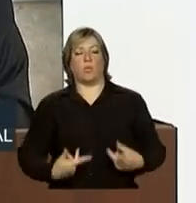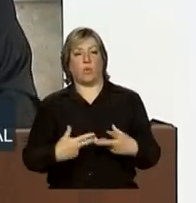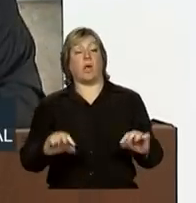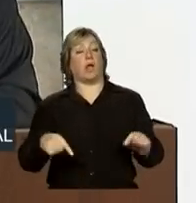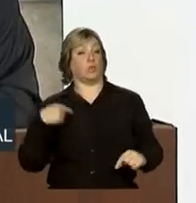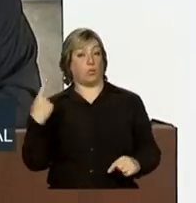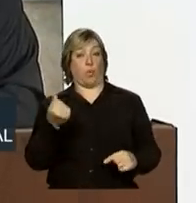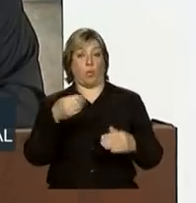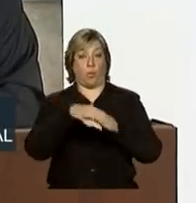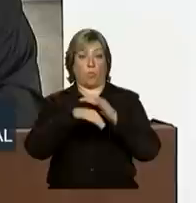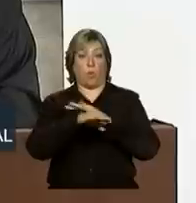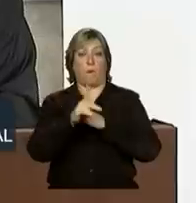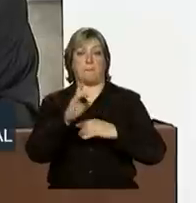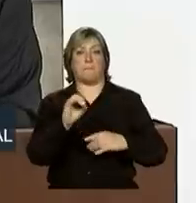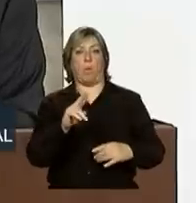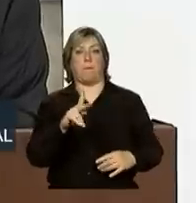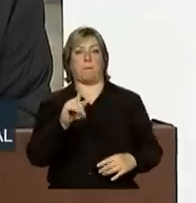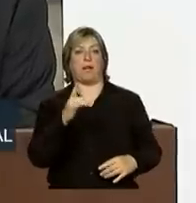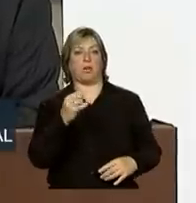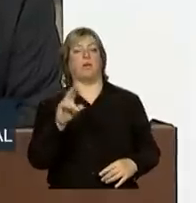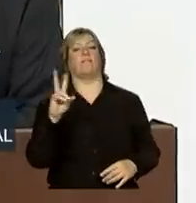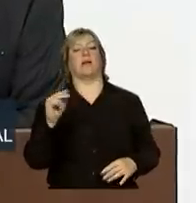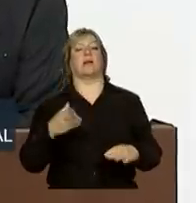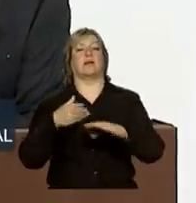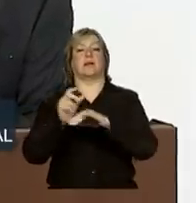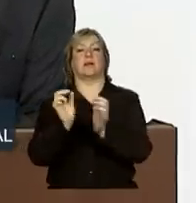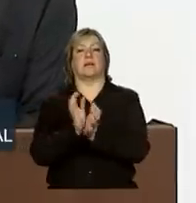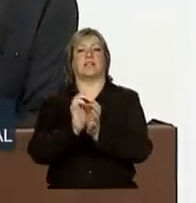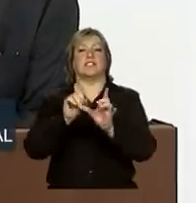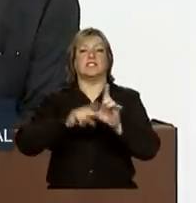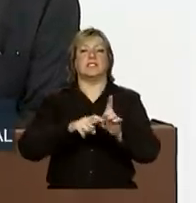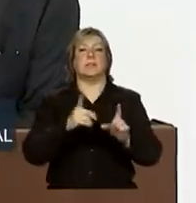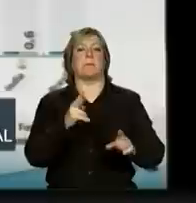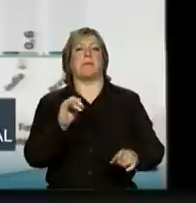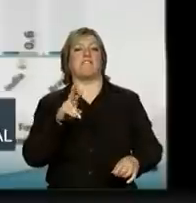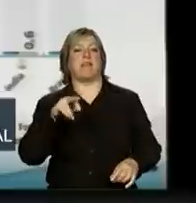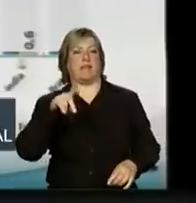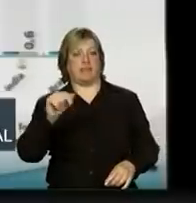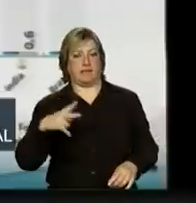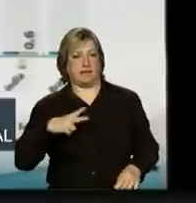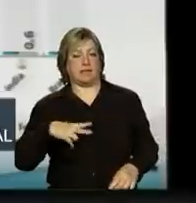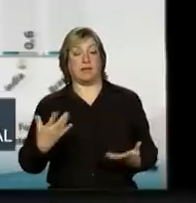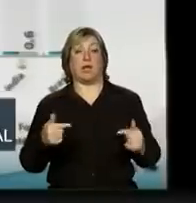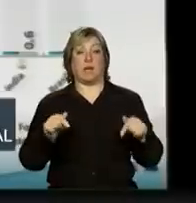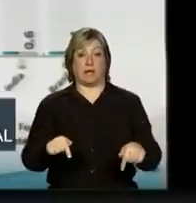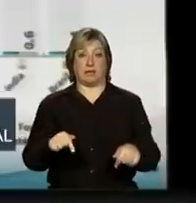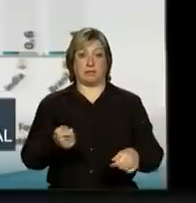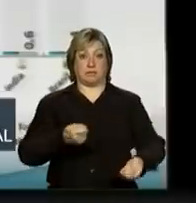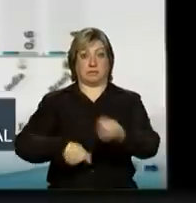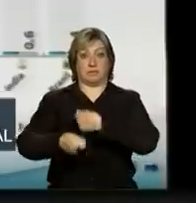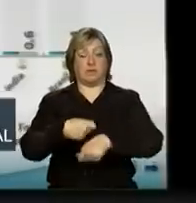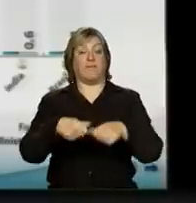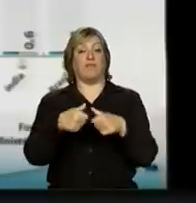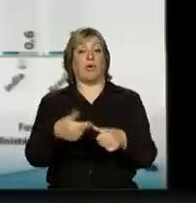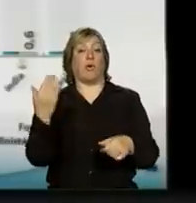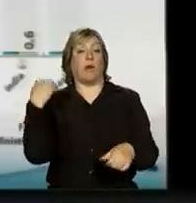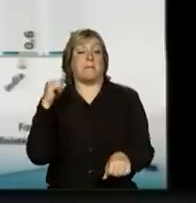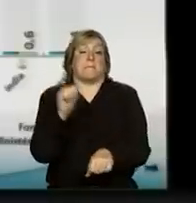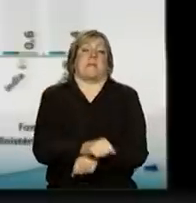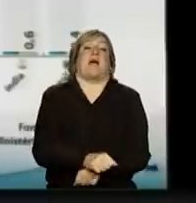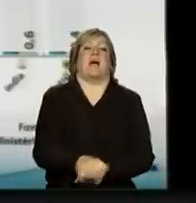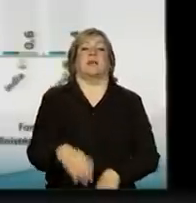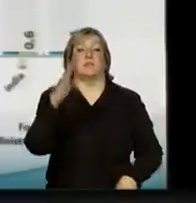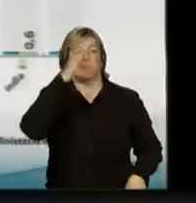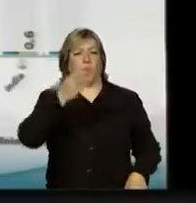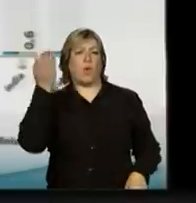irão para o mercado de dívida privada. E nós podemos ver que esse mercado de dívida privada ficou atrofiado no Brasil